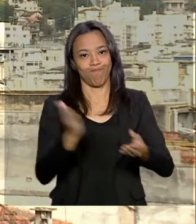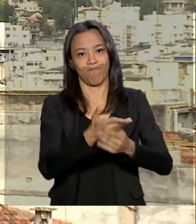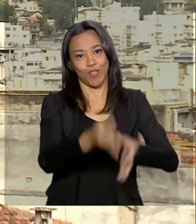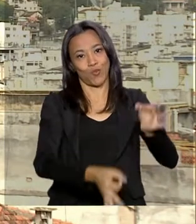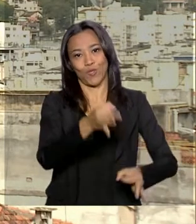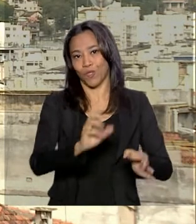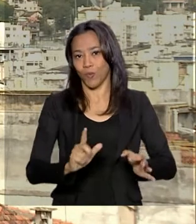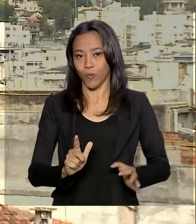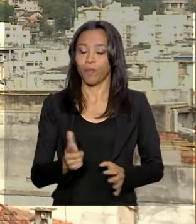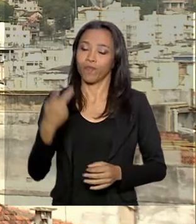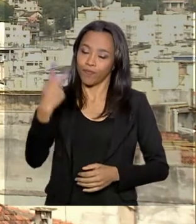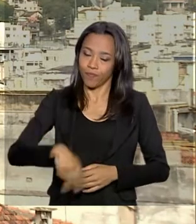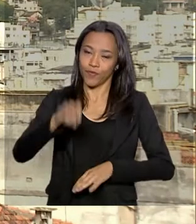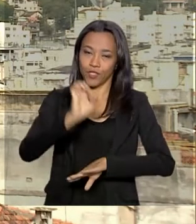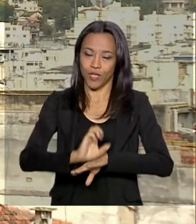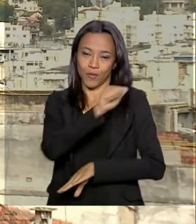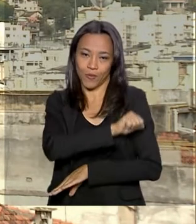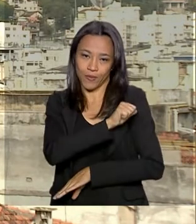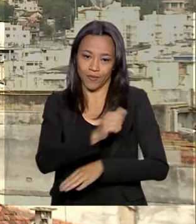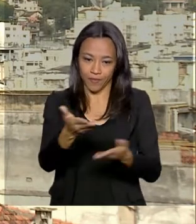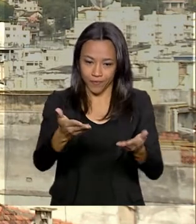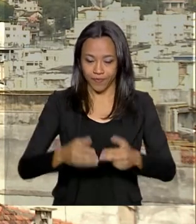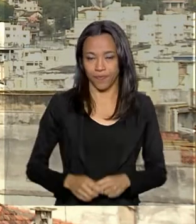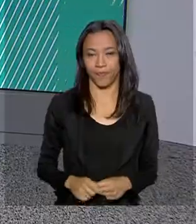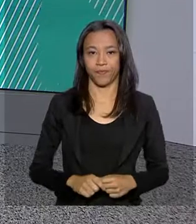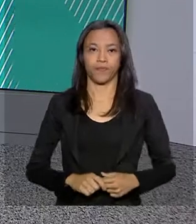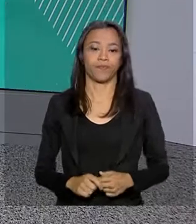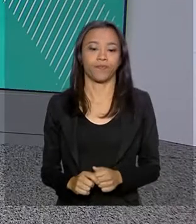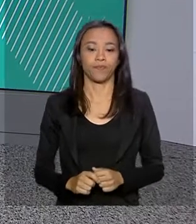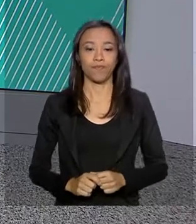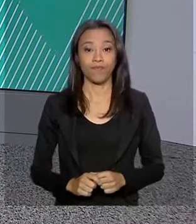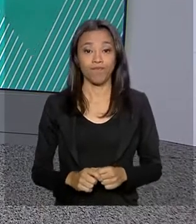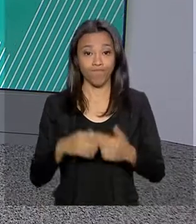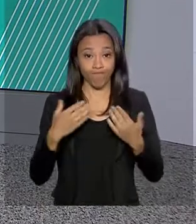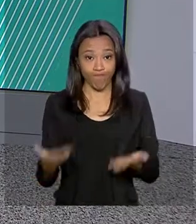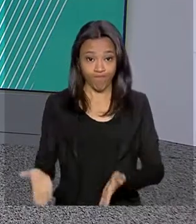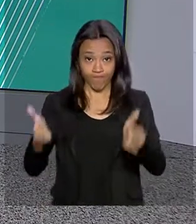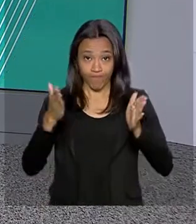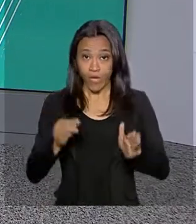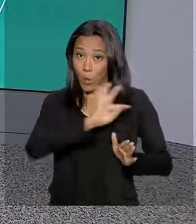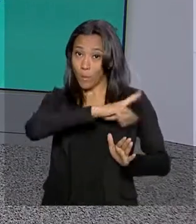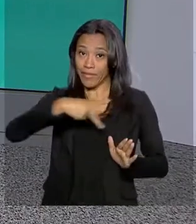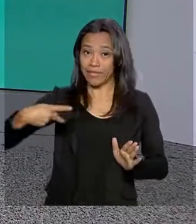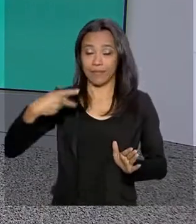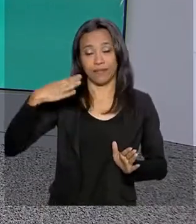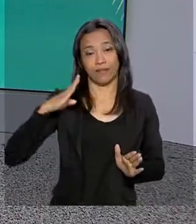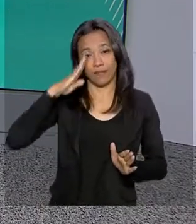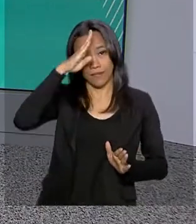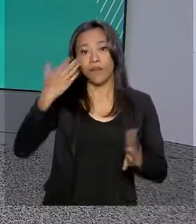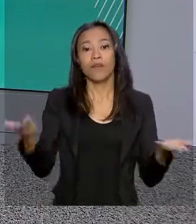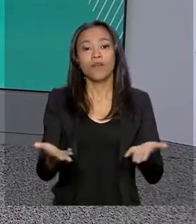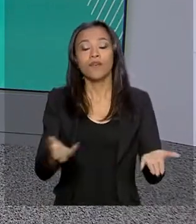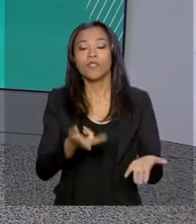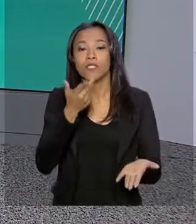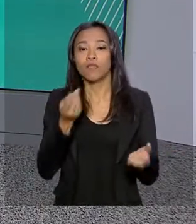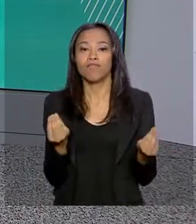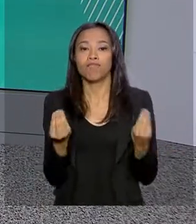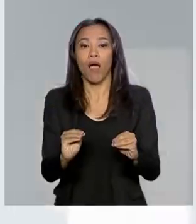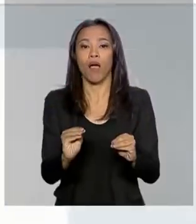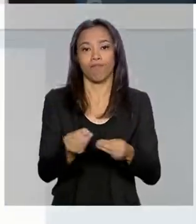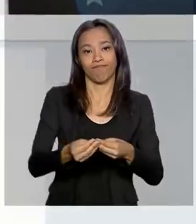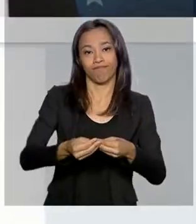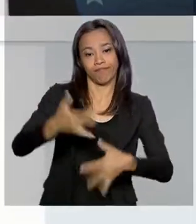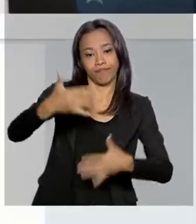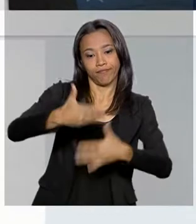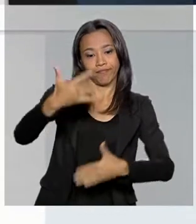Rio de Janeiro, Alessandra Lago, para o governo agora. O presidente Jair Bolsonaro disse hoje pelas redes sociais que